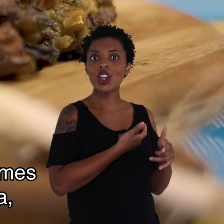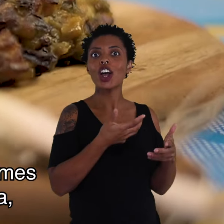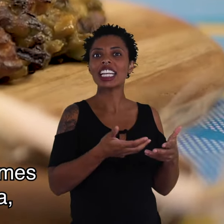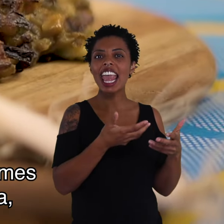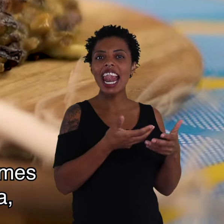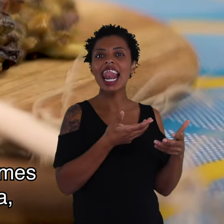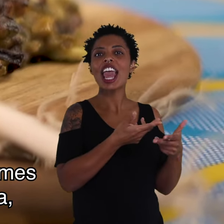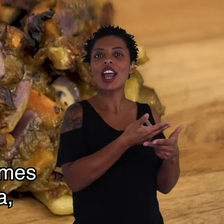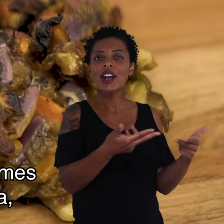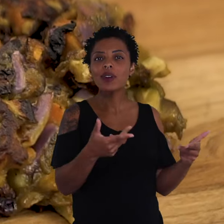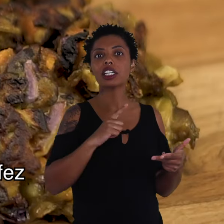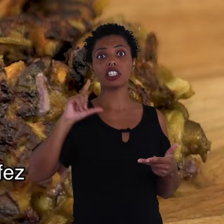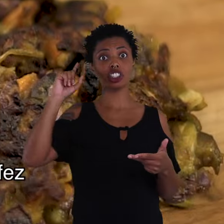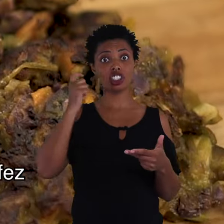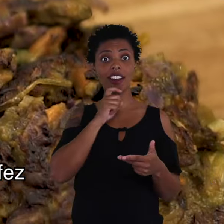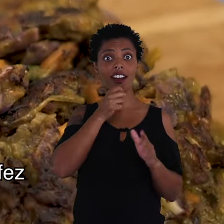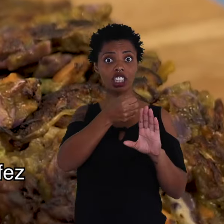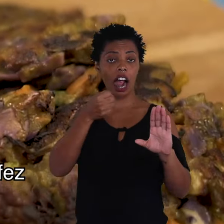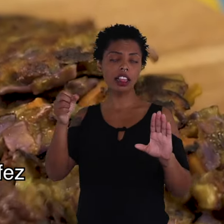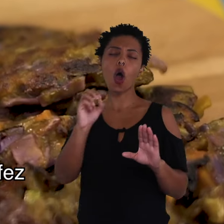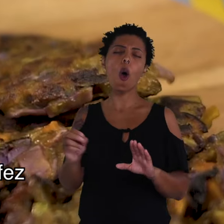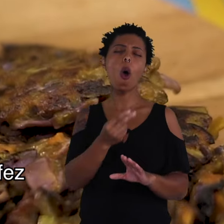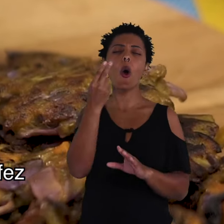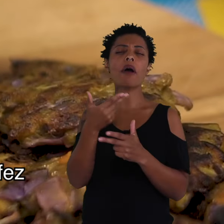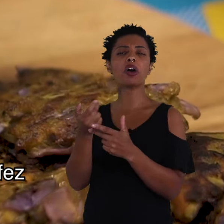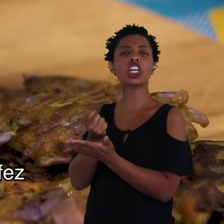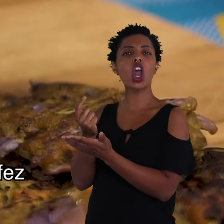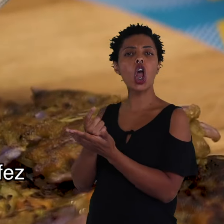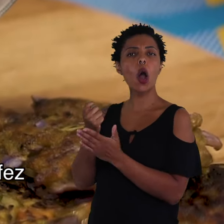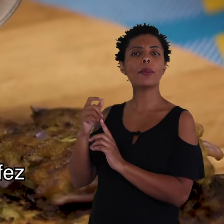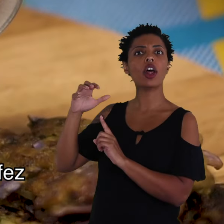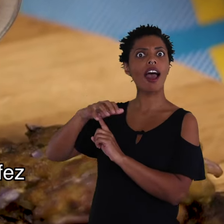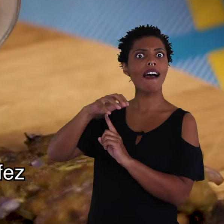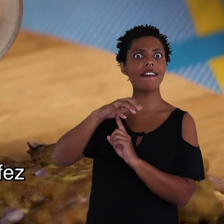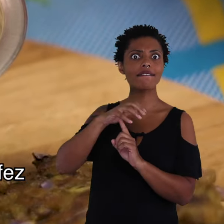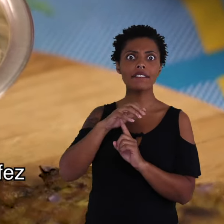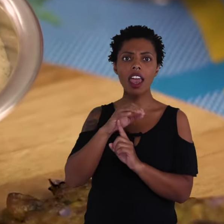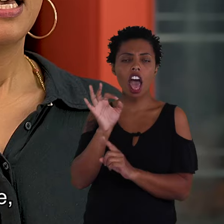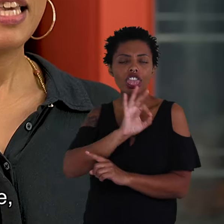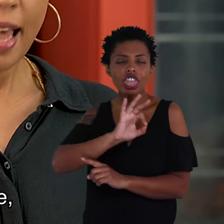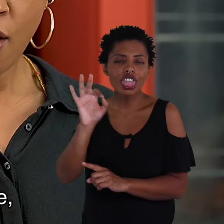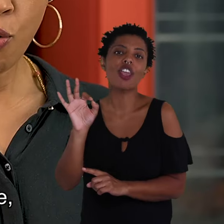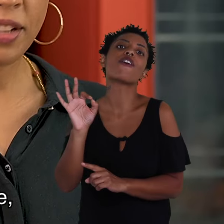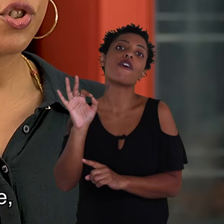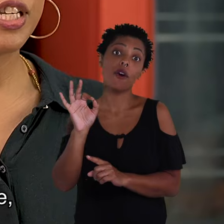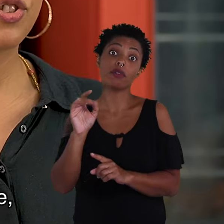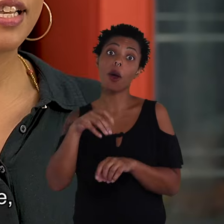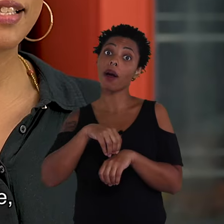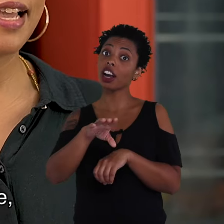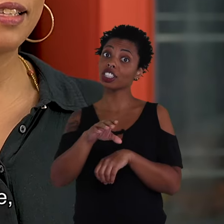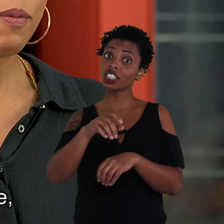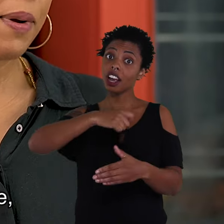legumes que a gente tinha na geladeira ou com a compra que a gente fez na feira, super fresca. E é uma